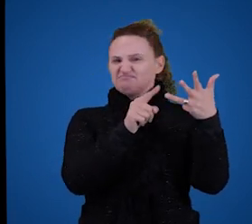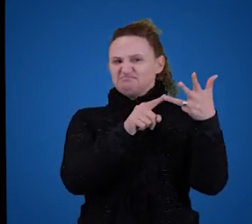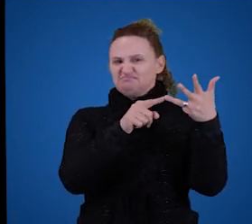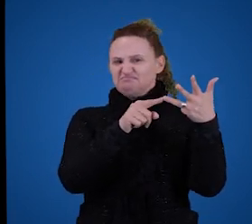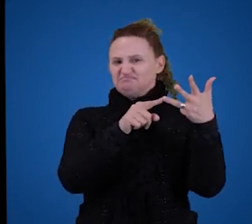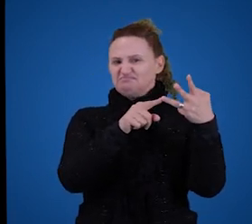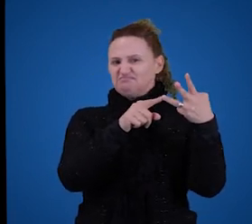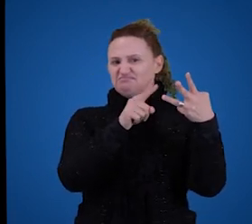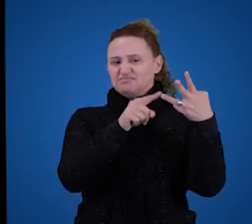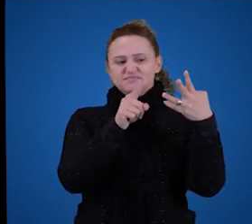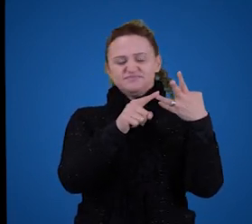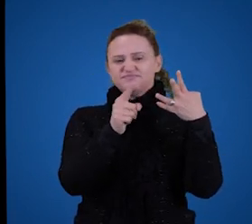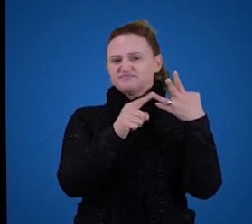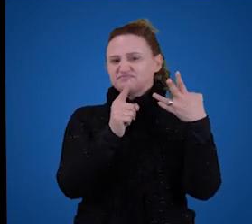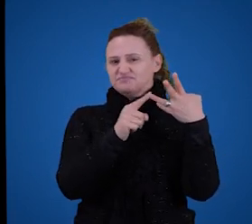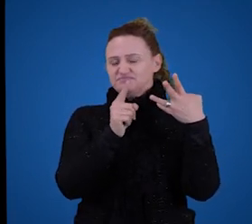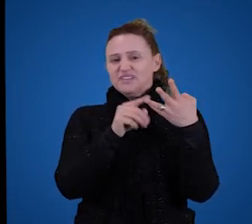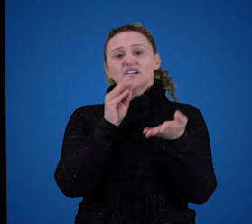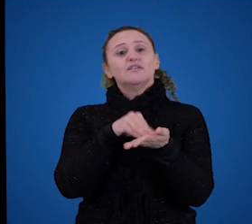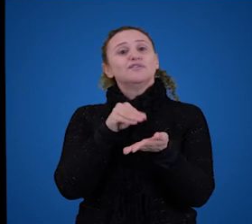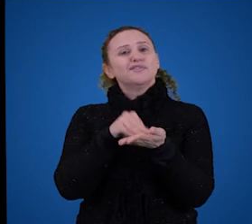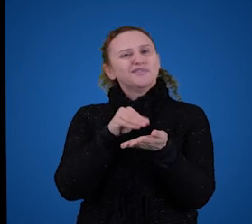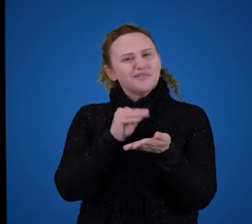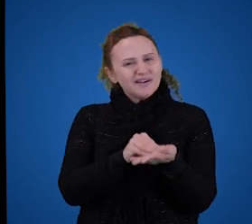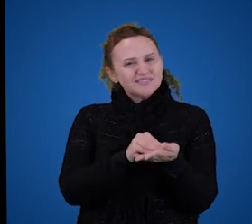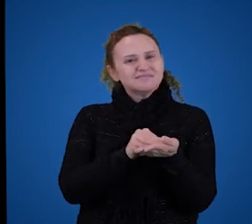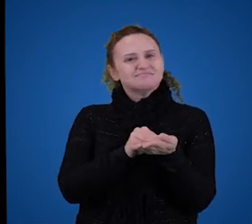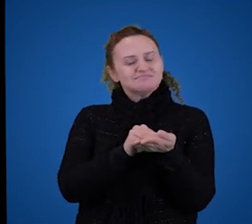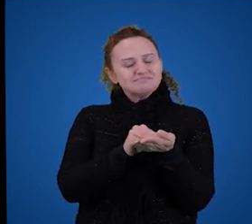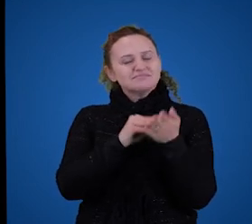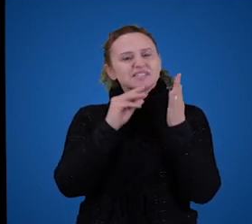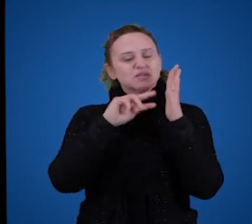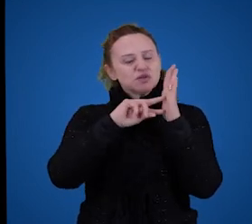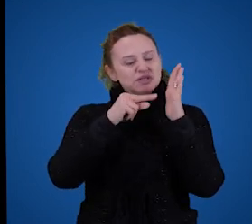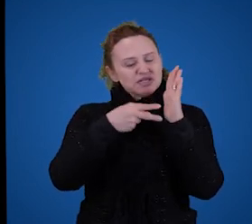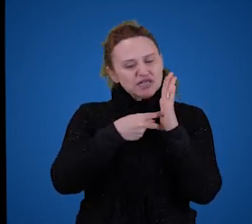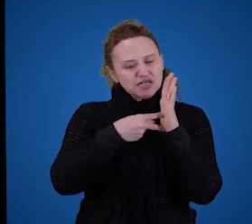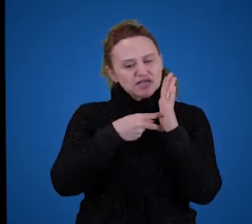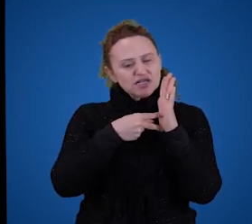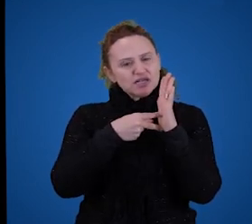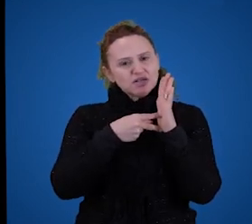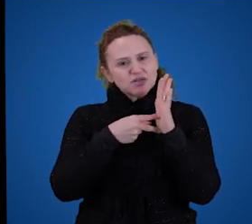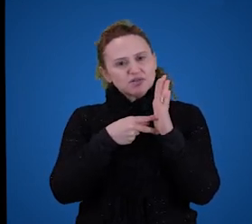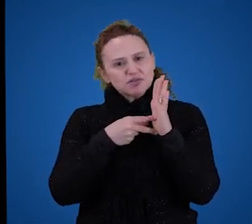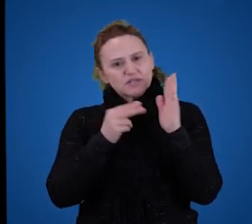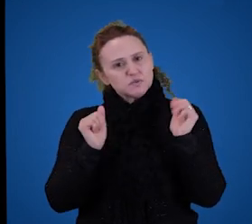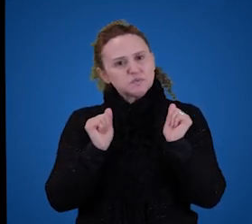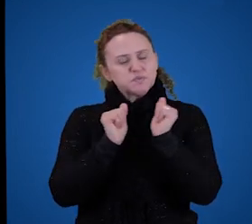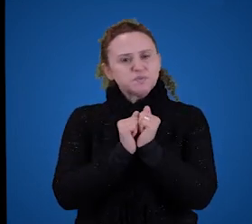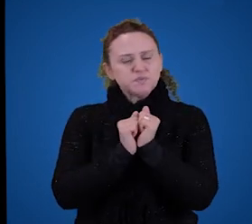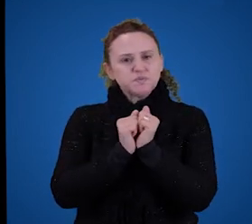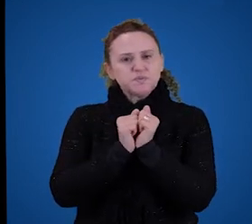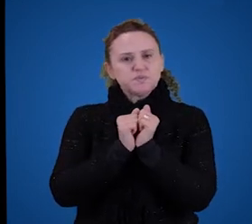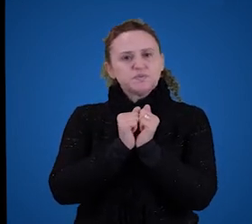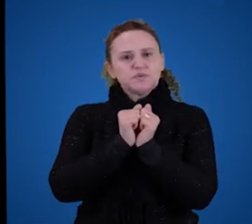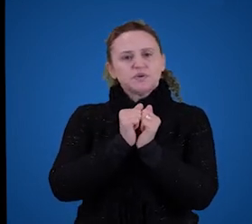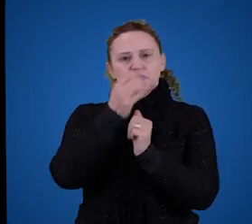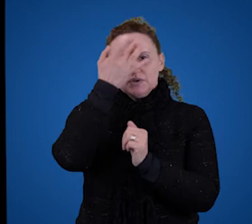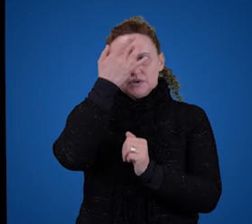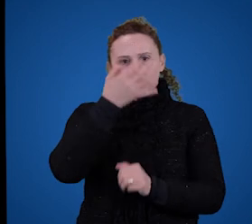compreendemos algo. Ou, melhor dizendo, como o significado está ligado à compreensão. Talvez o que a gente precisa aqui é a explicação